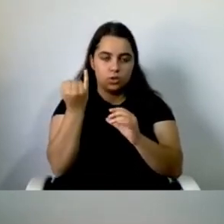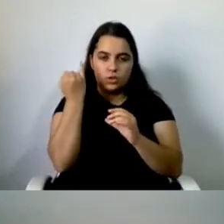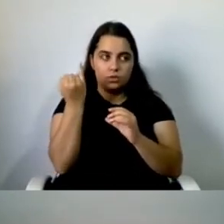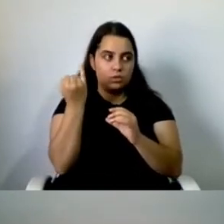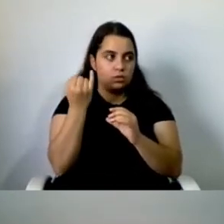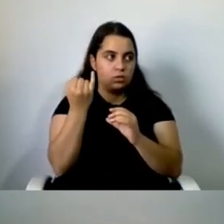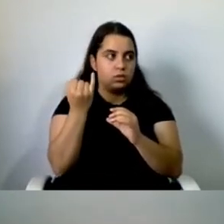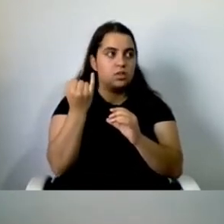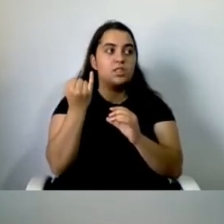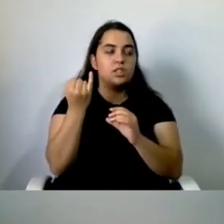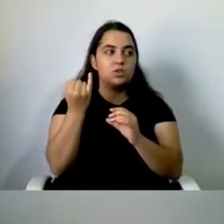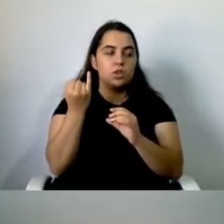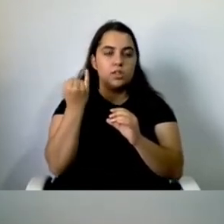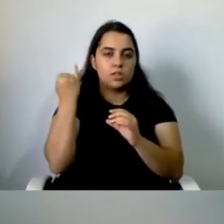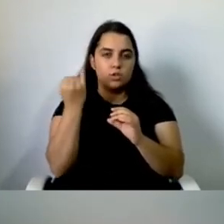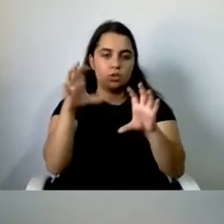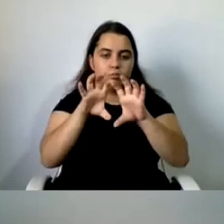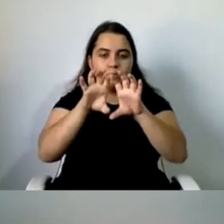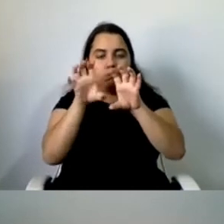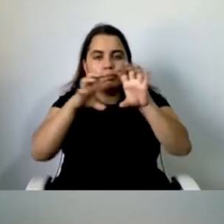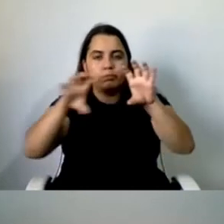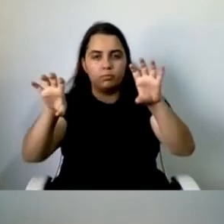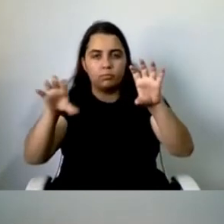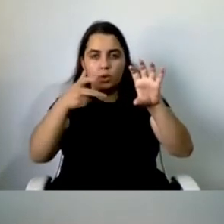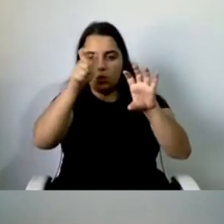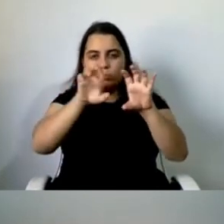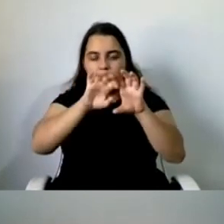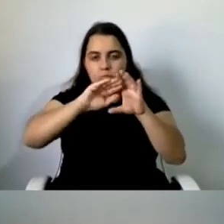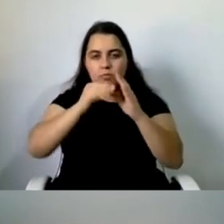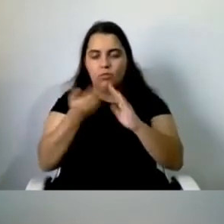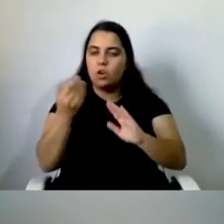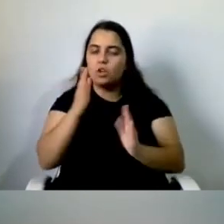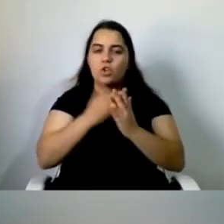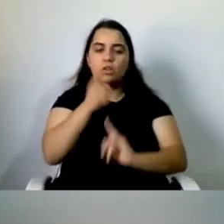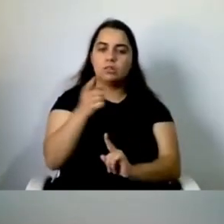sobreviver e quanto maior a opção de escolha,